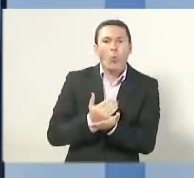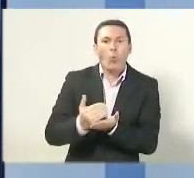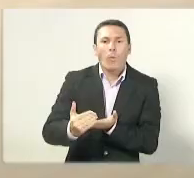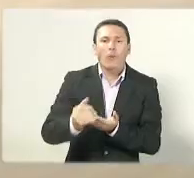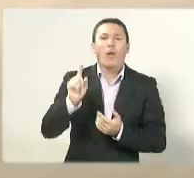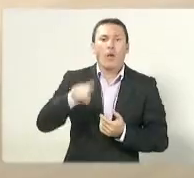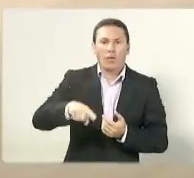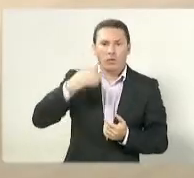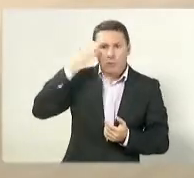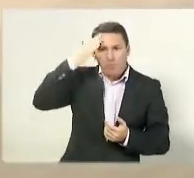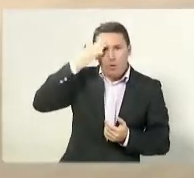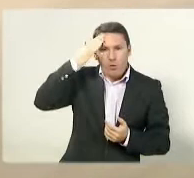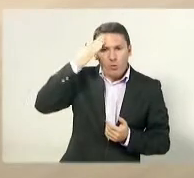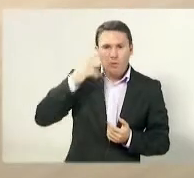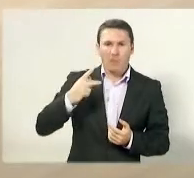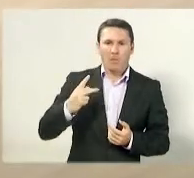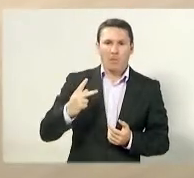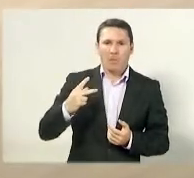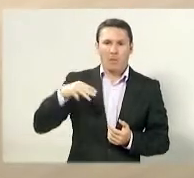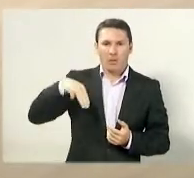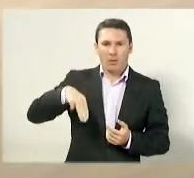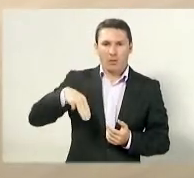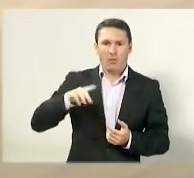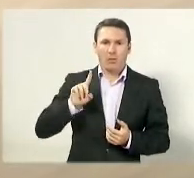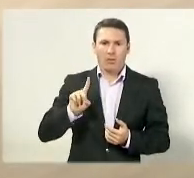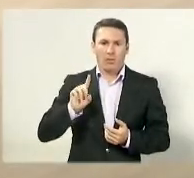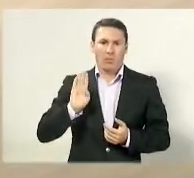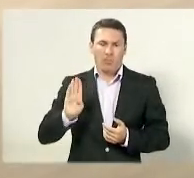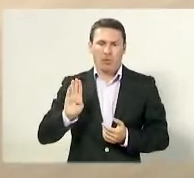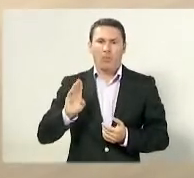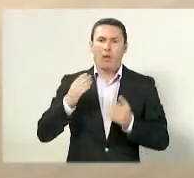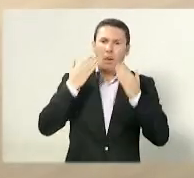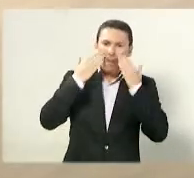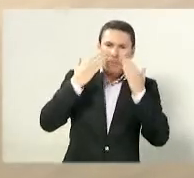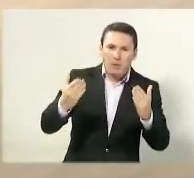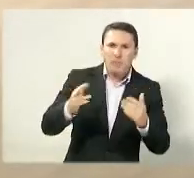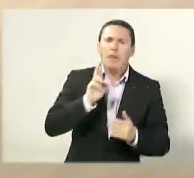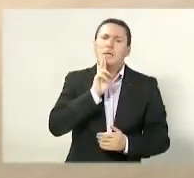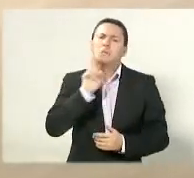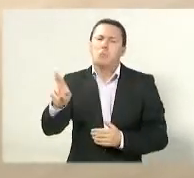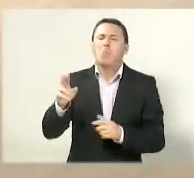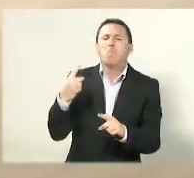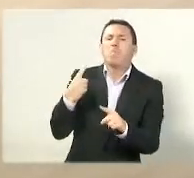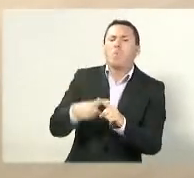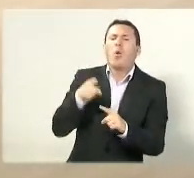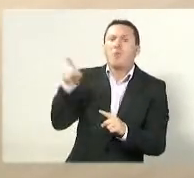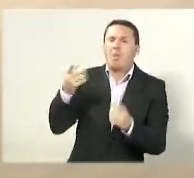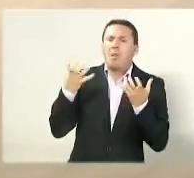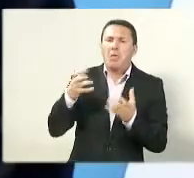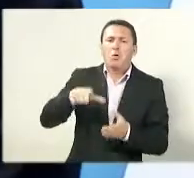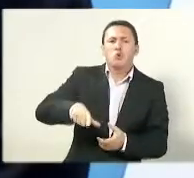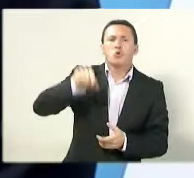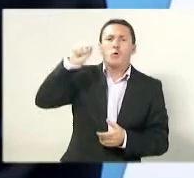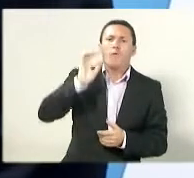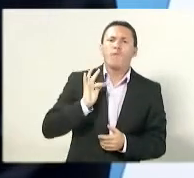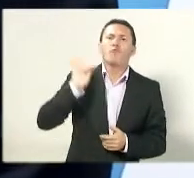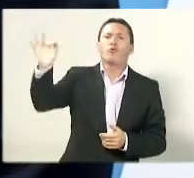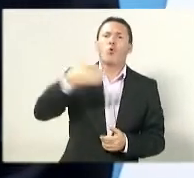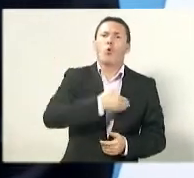Por que o senhor merece ser escolhido o novo governador do Espírito Santo? Boa noite, Taurinho. Boa noite.